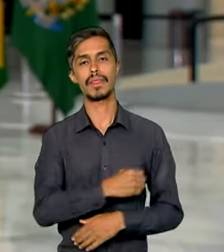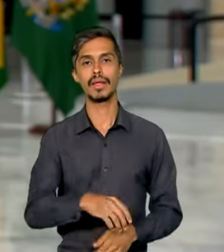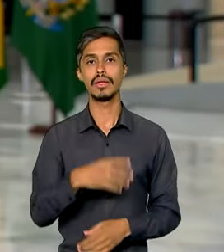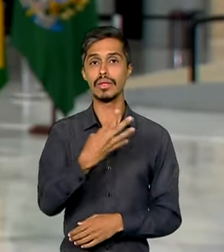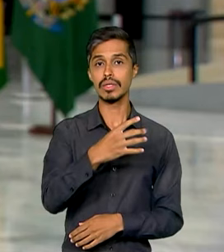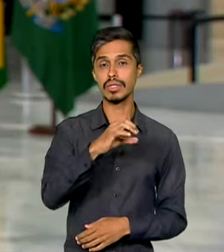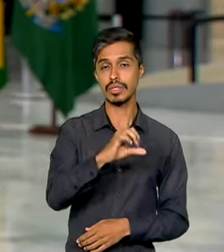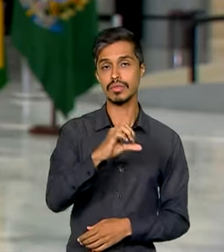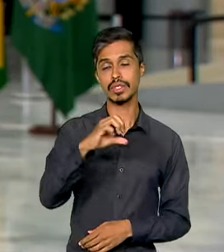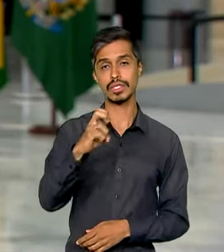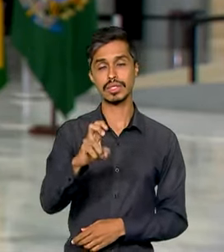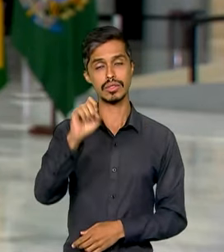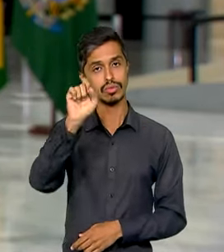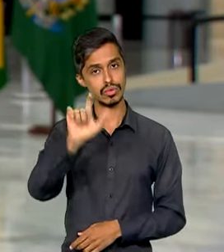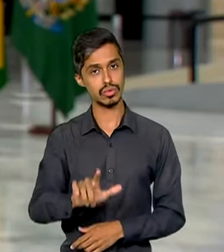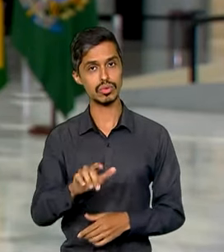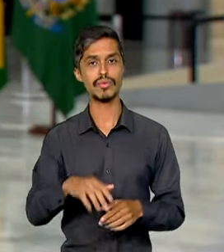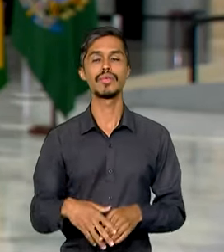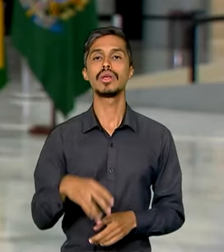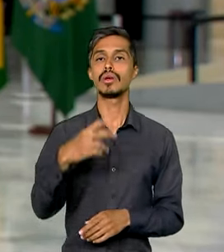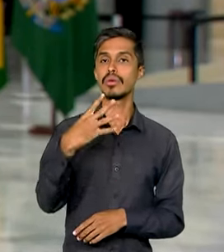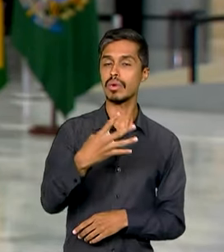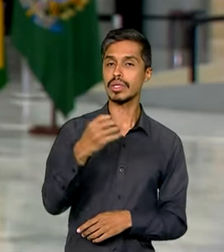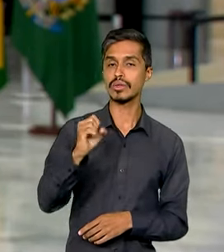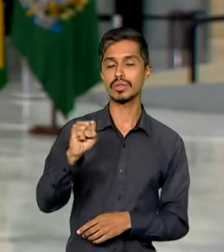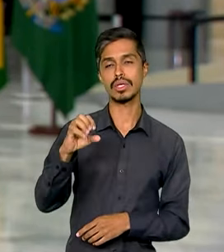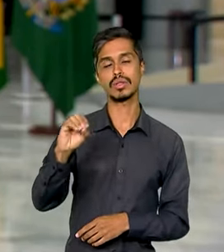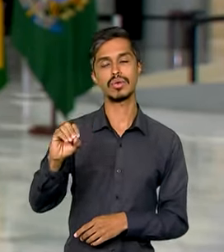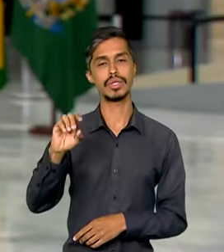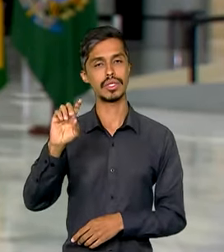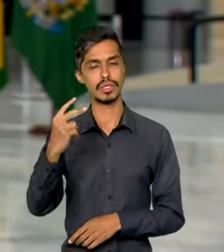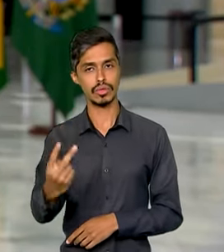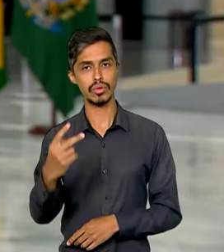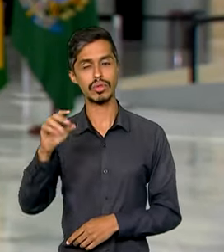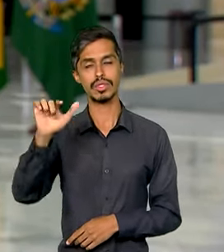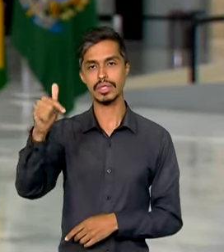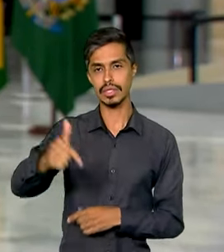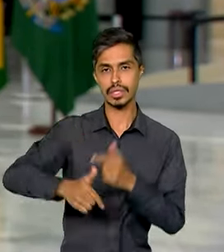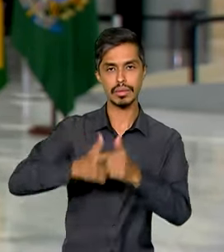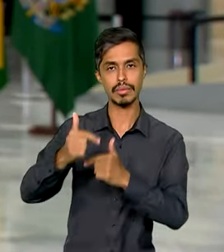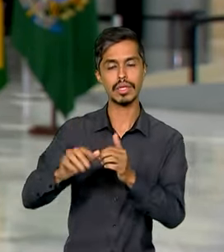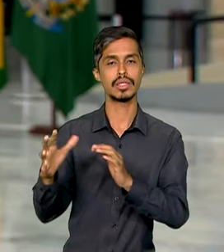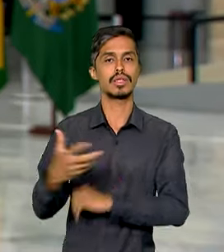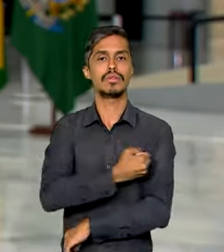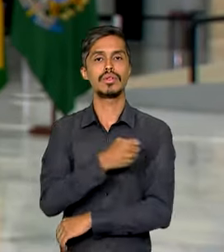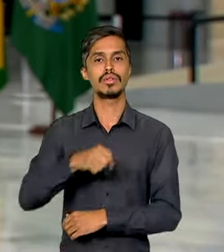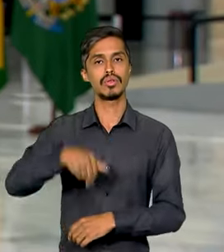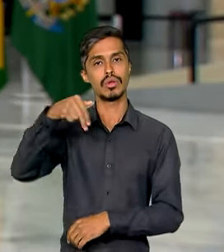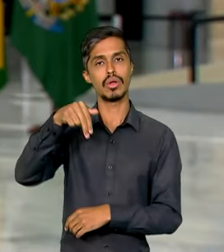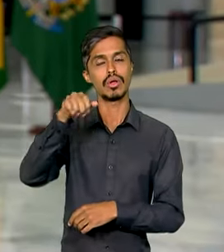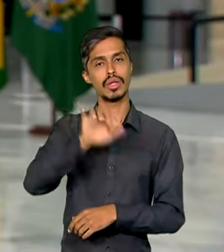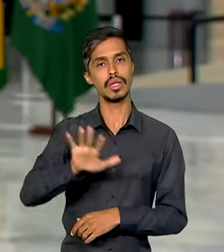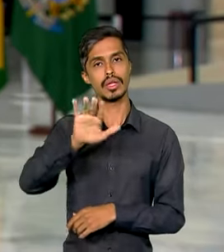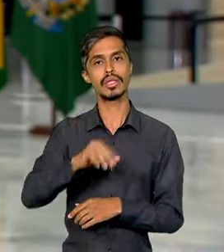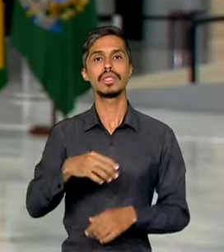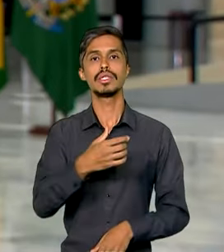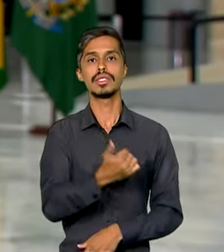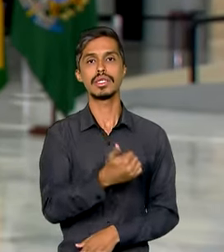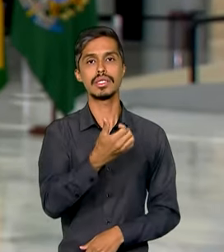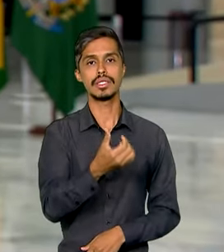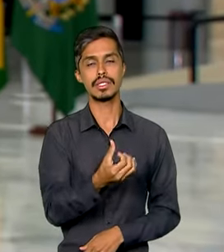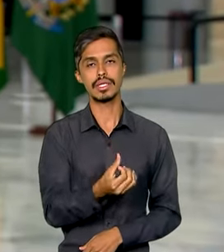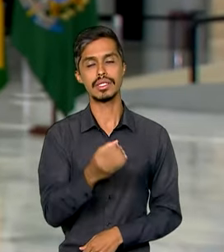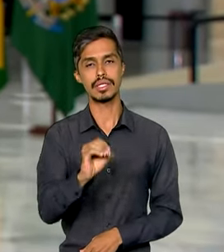495 no sul, 482 trabalhadores resgatados no nordeste e 160 no norte.